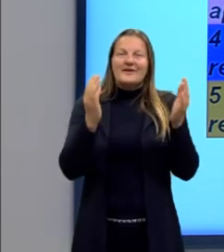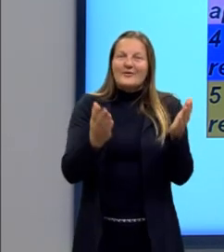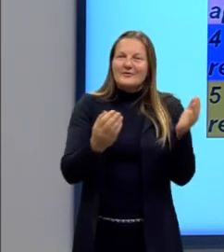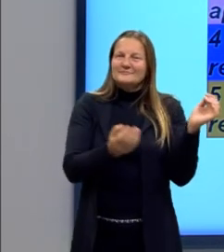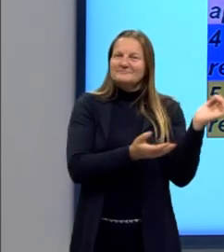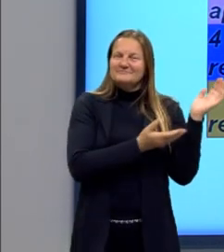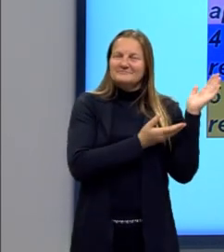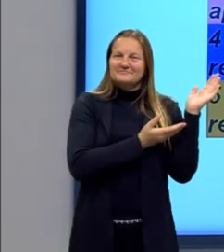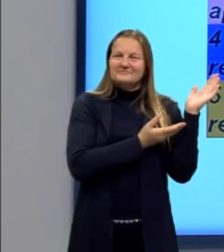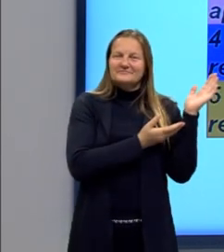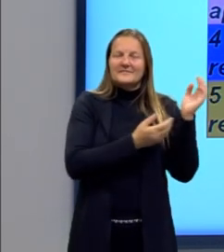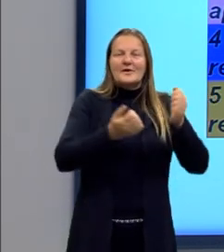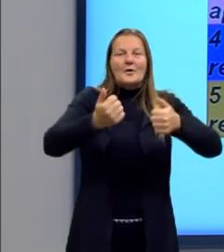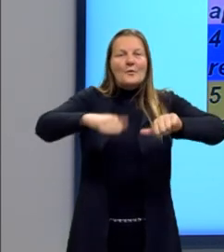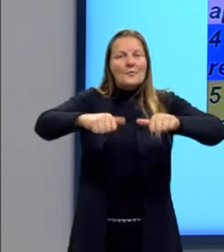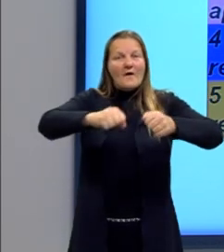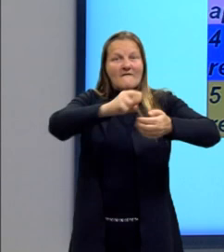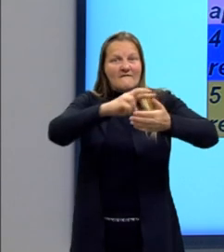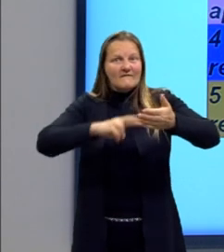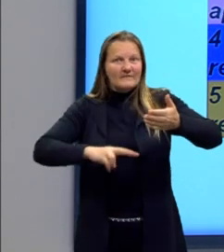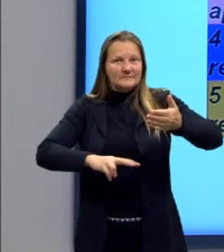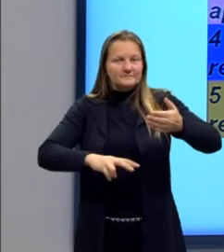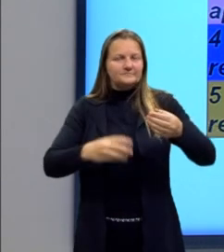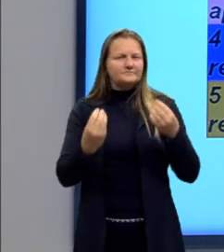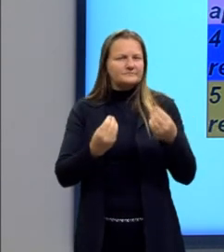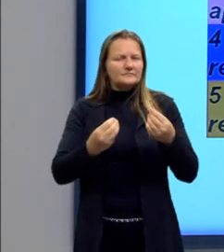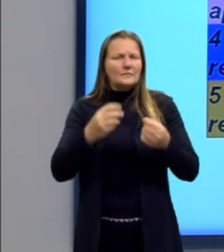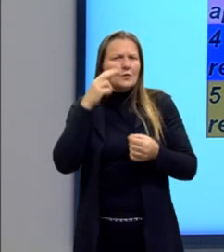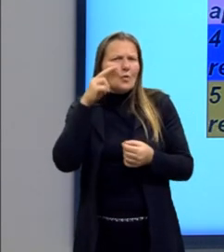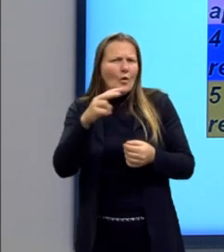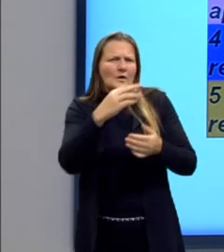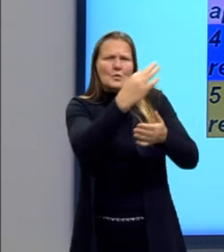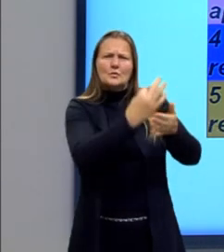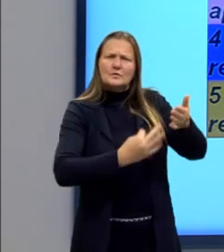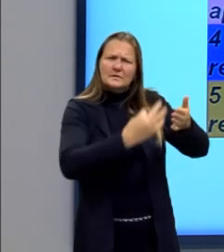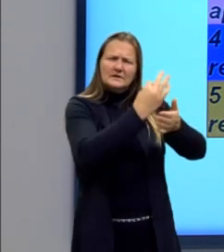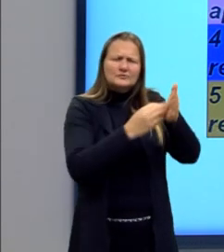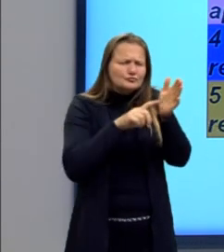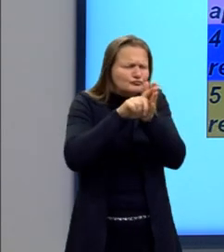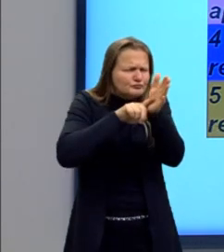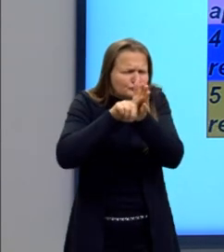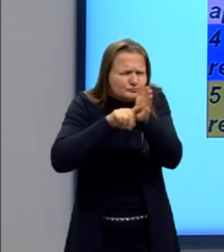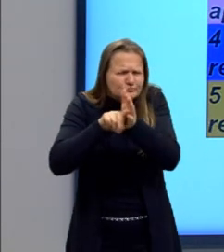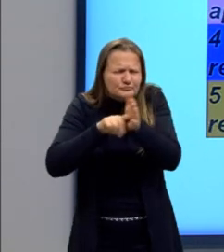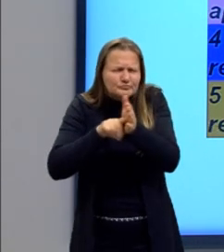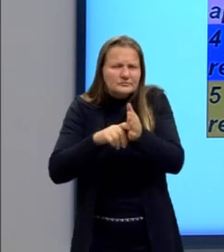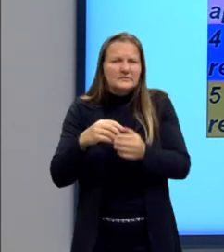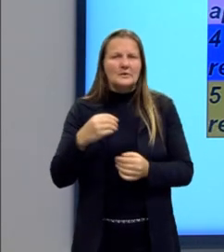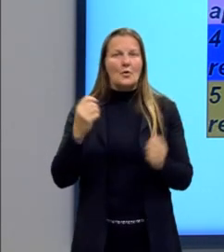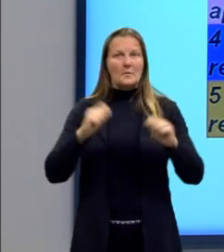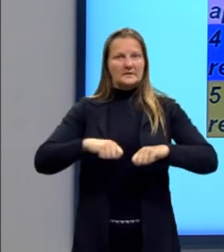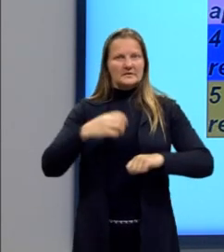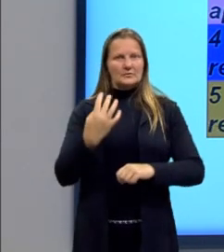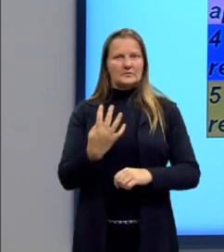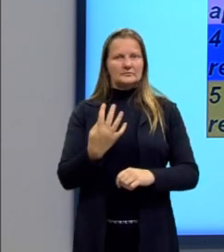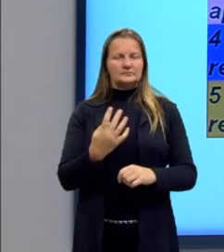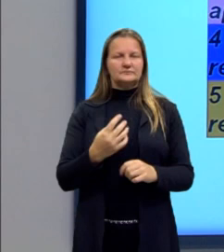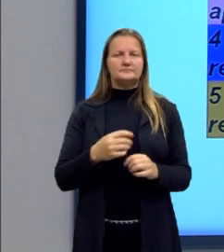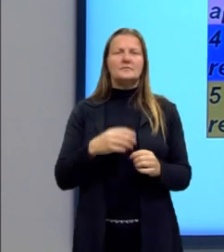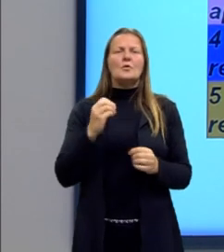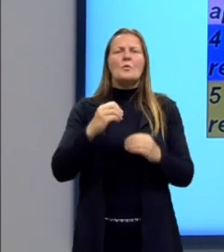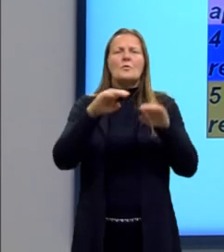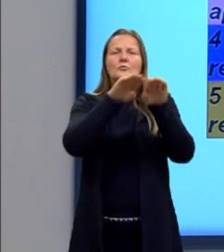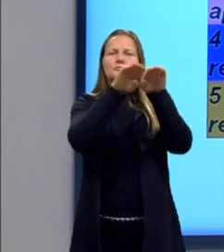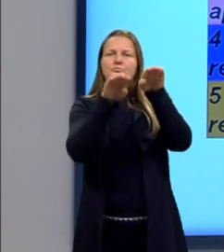o avaliador, que olha o nosso texto e analisa em relação à competência 4, os